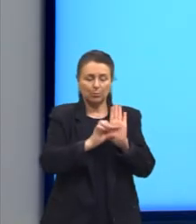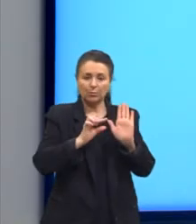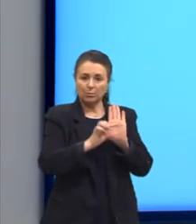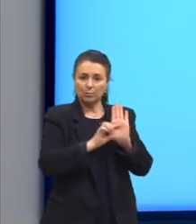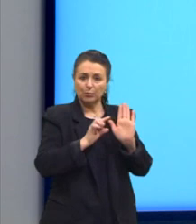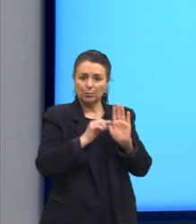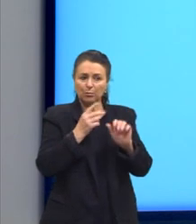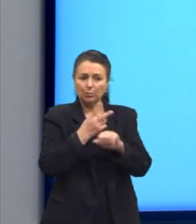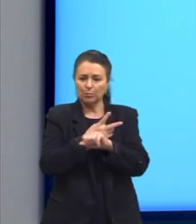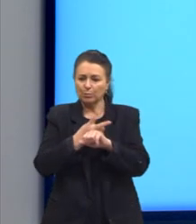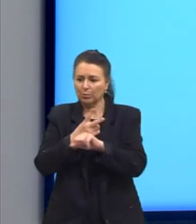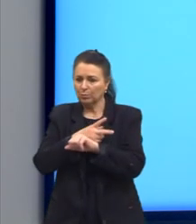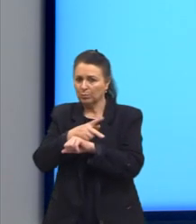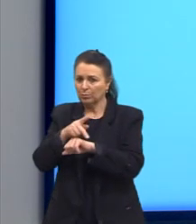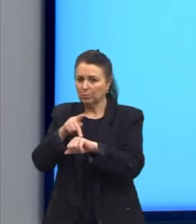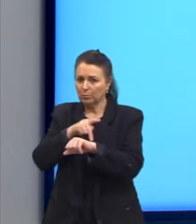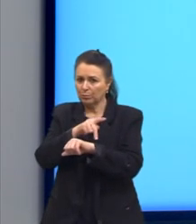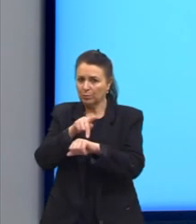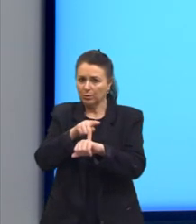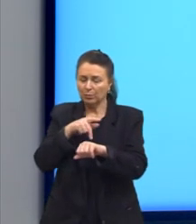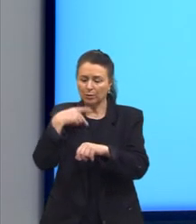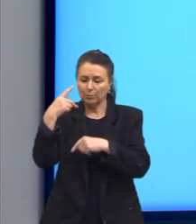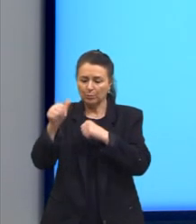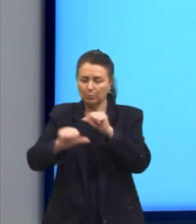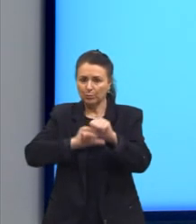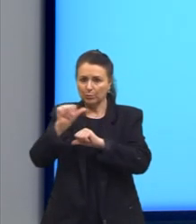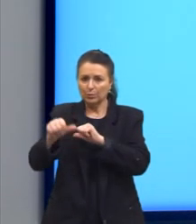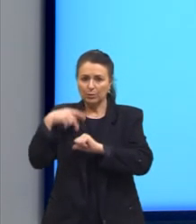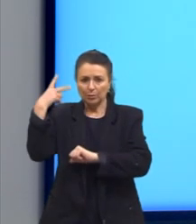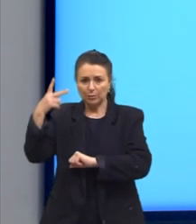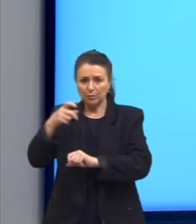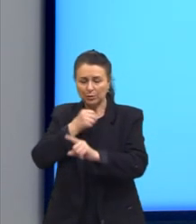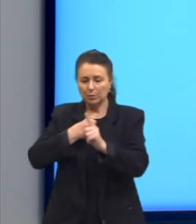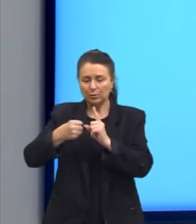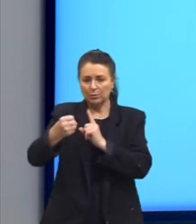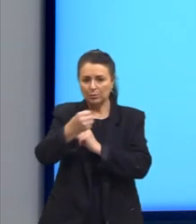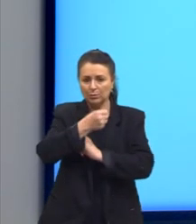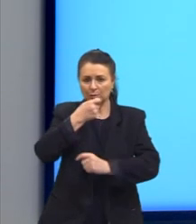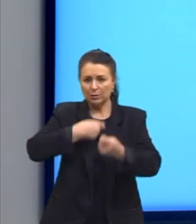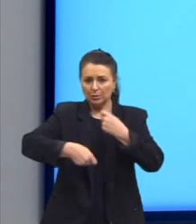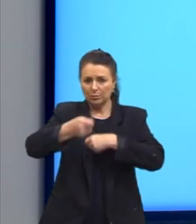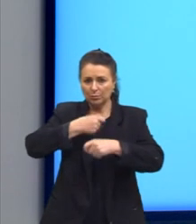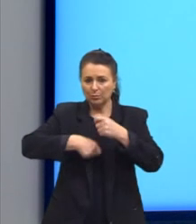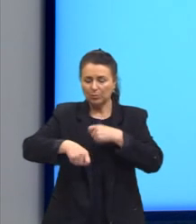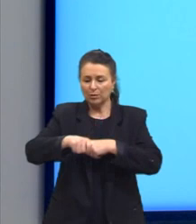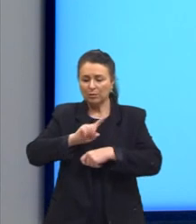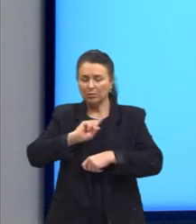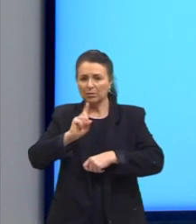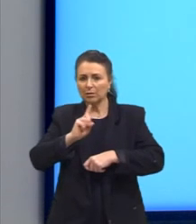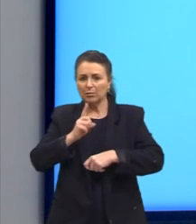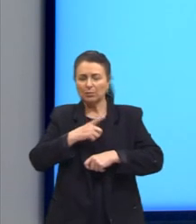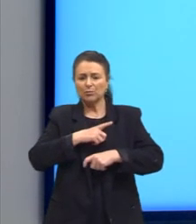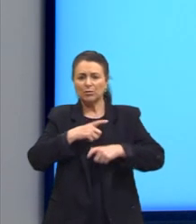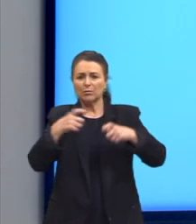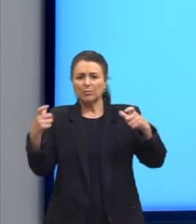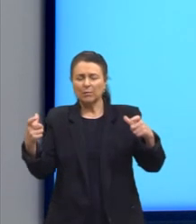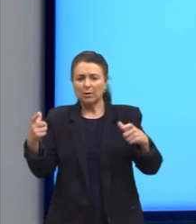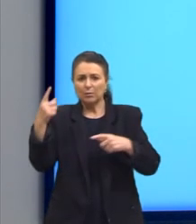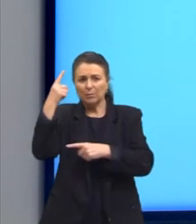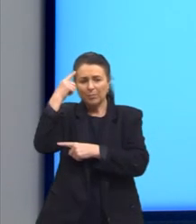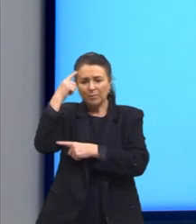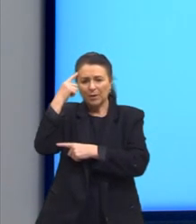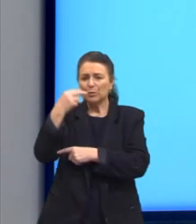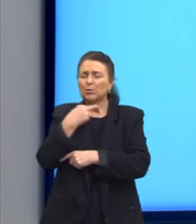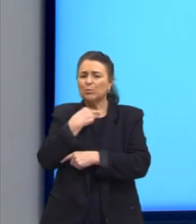de um país. Temos grandes mudanças políticas, sociais e econômicas que não deixavam mais espaço para a idealização. Não